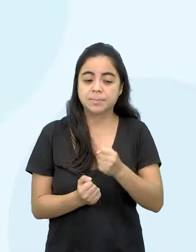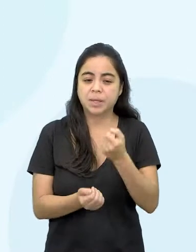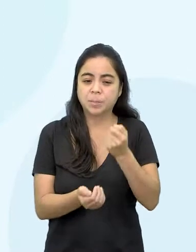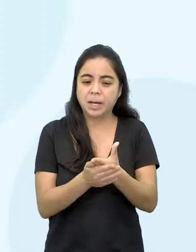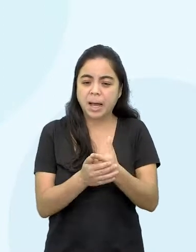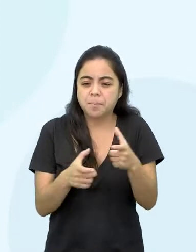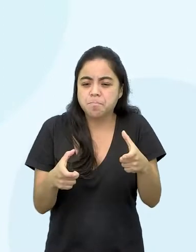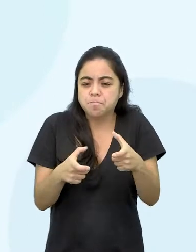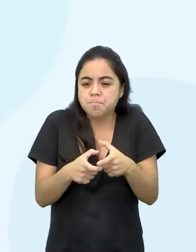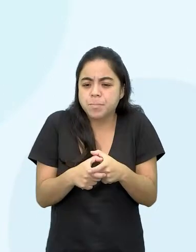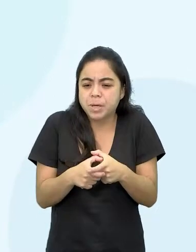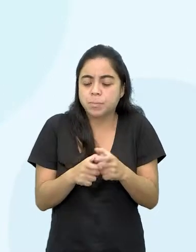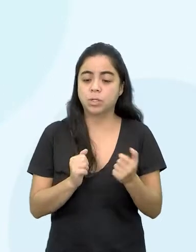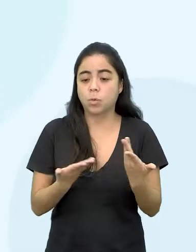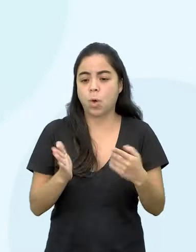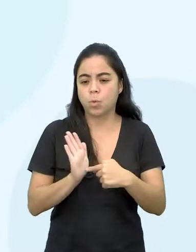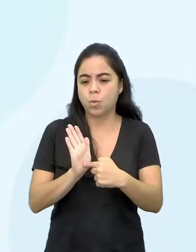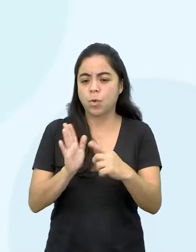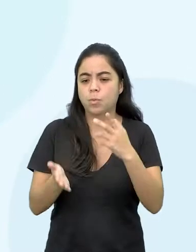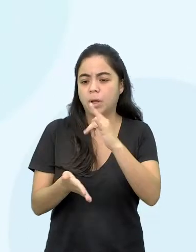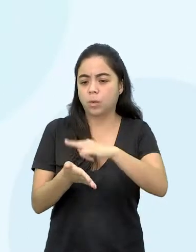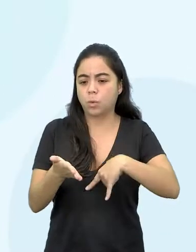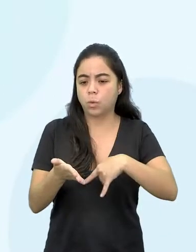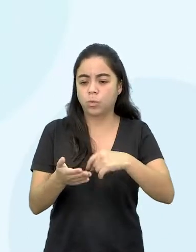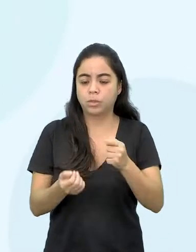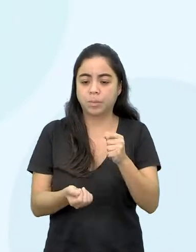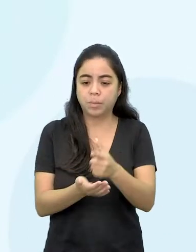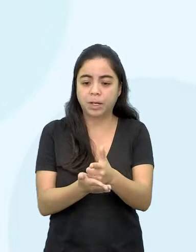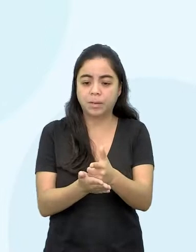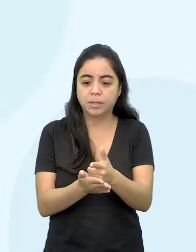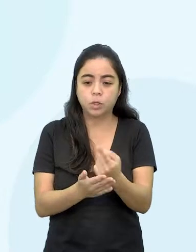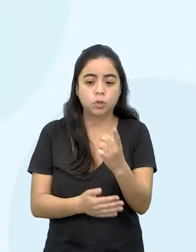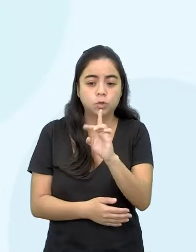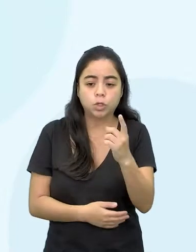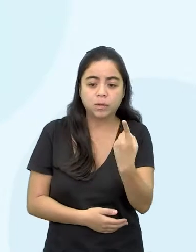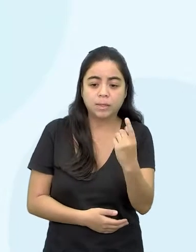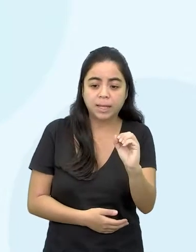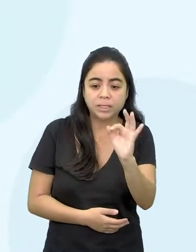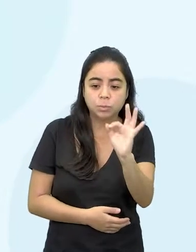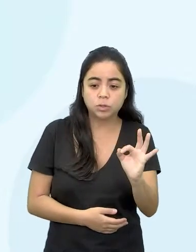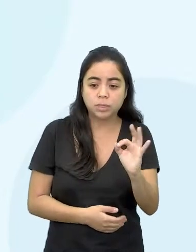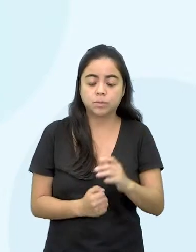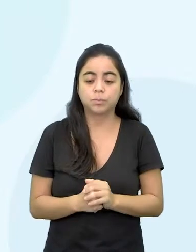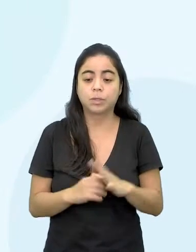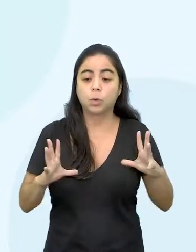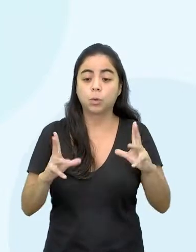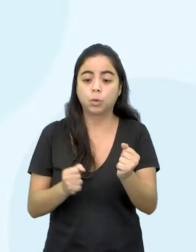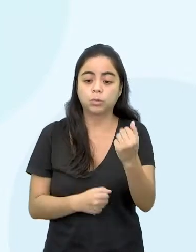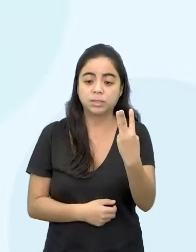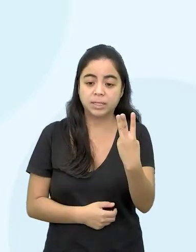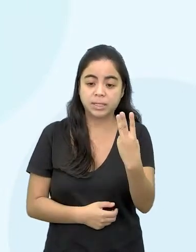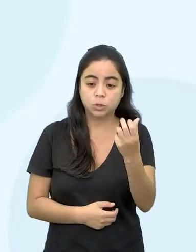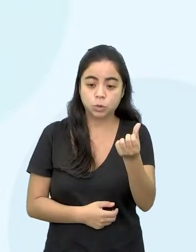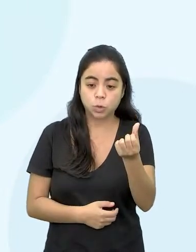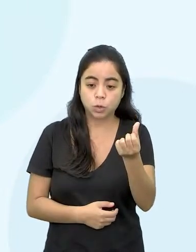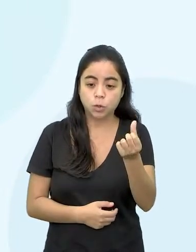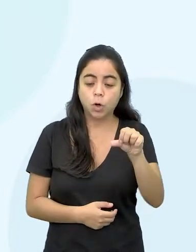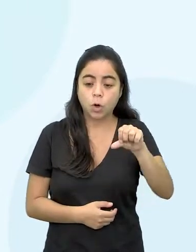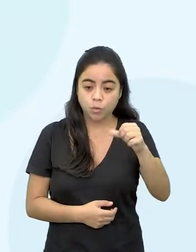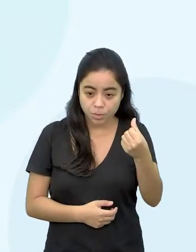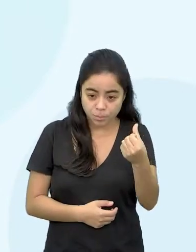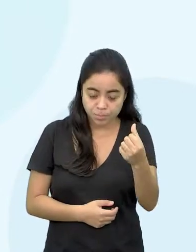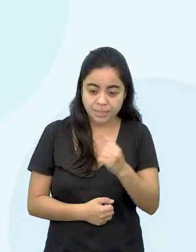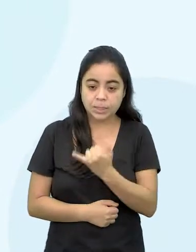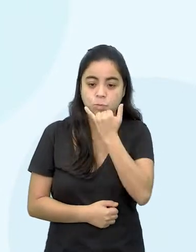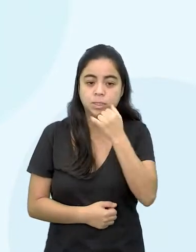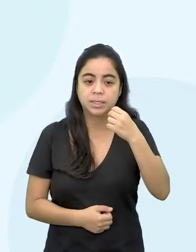eu apresentei aí uma conta, né, que o pagamento mínimo era 10%, então o total era 396, e você podia